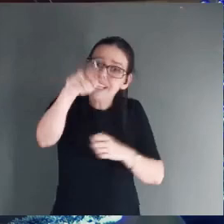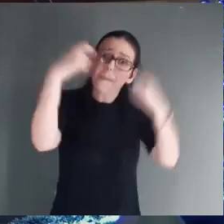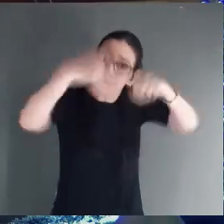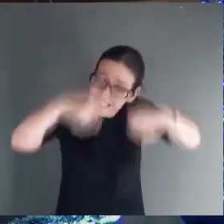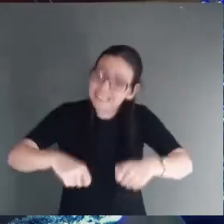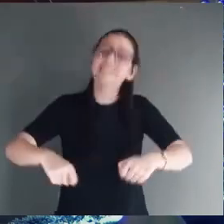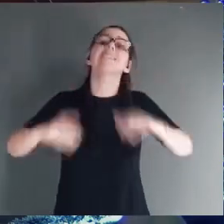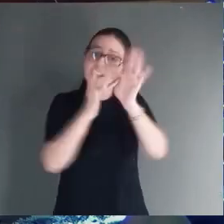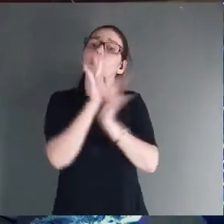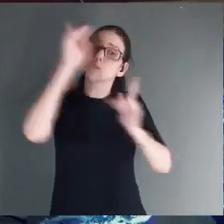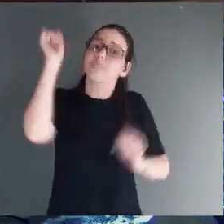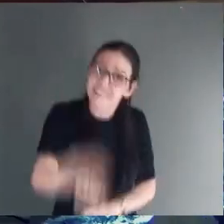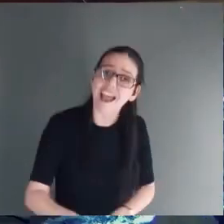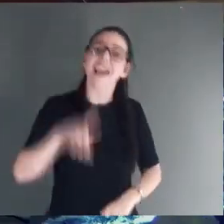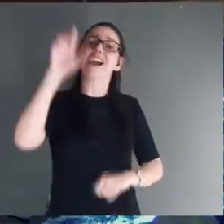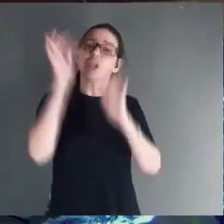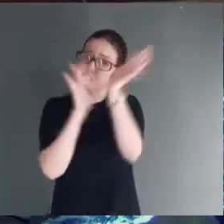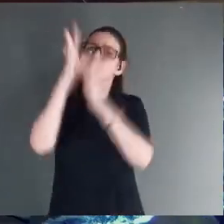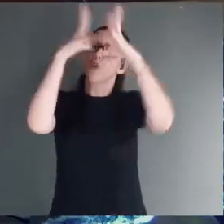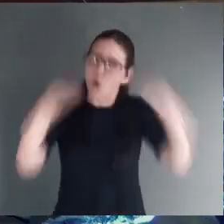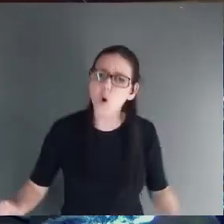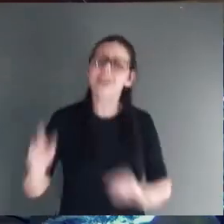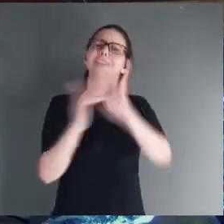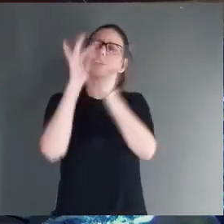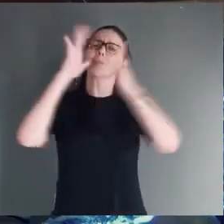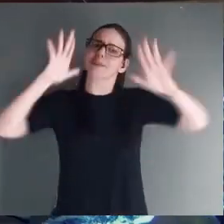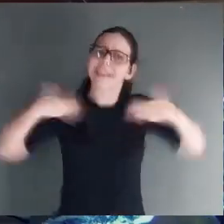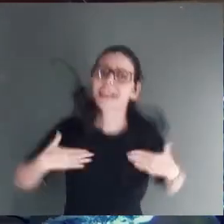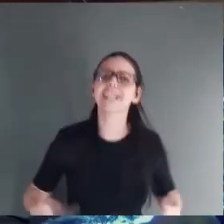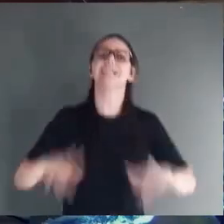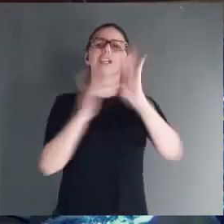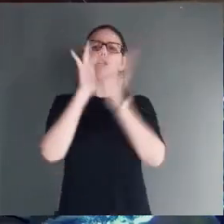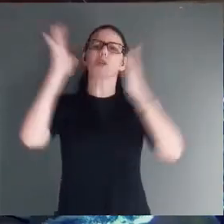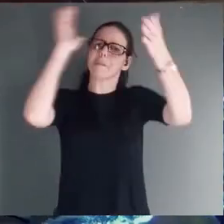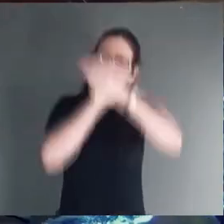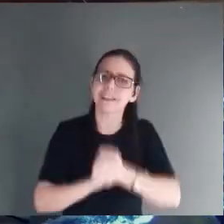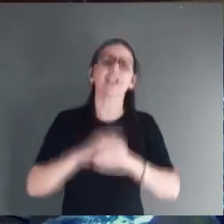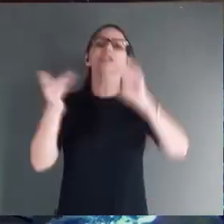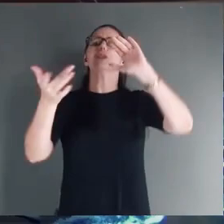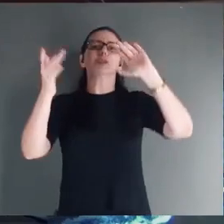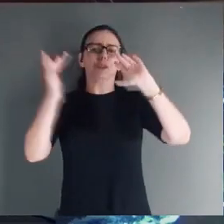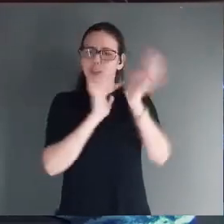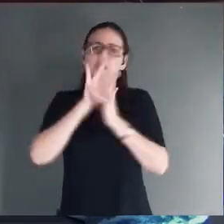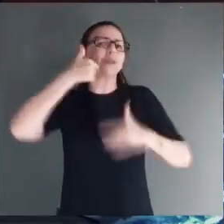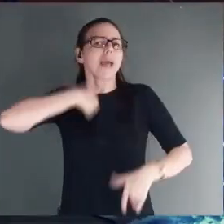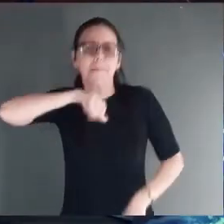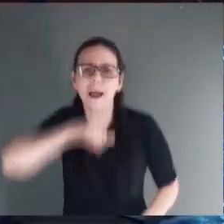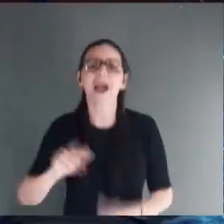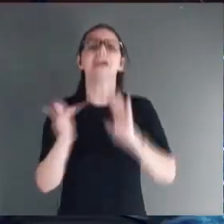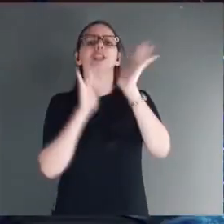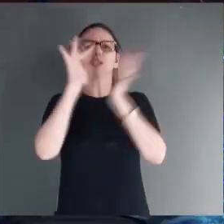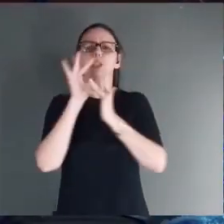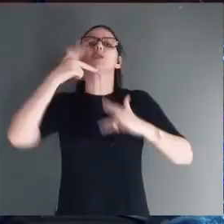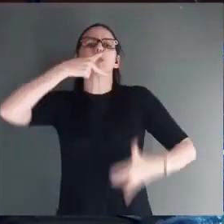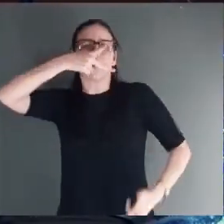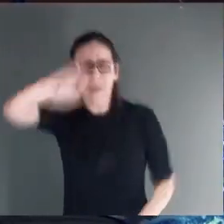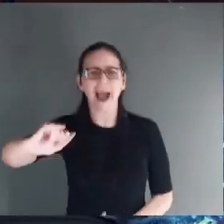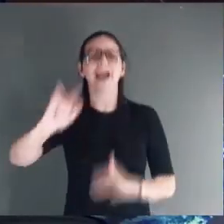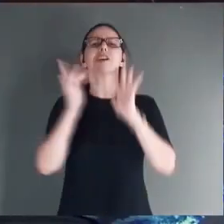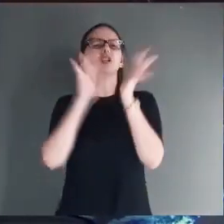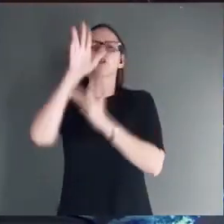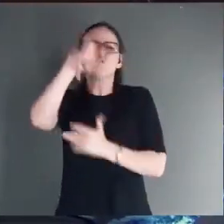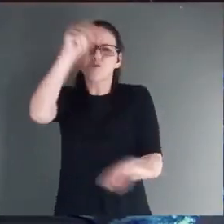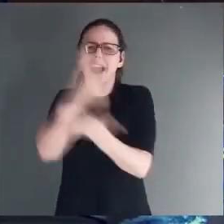você precisa. Ele é a cura, Ele é a alegria, Ele é o marido, Ele é a mãe, Ele é o pai, Ele é aquele que não